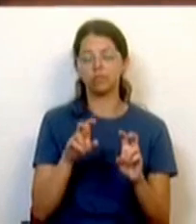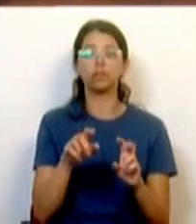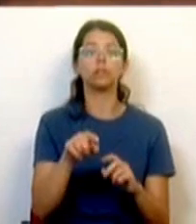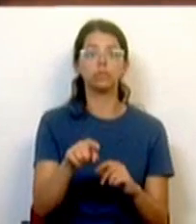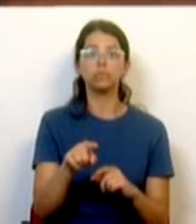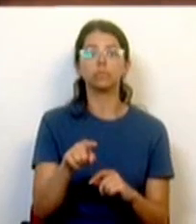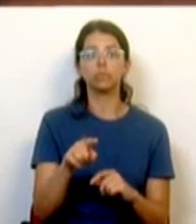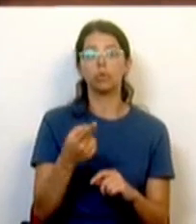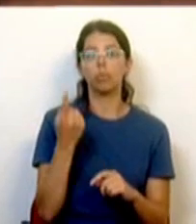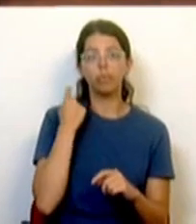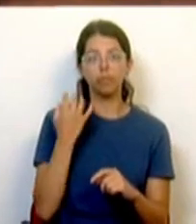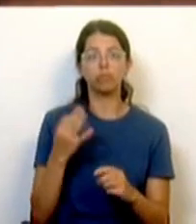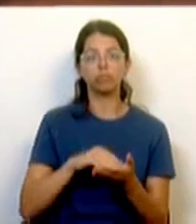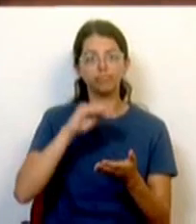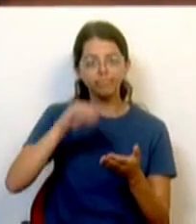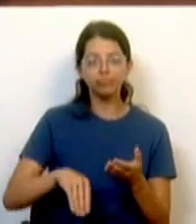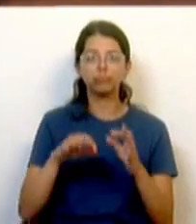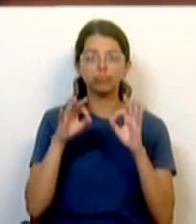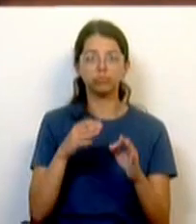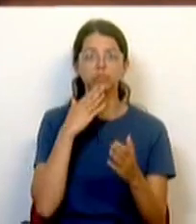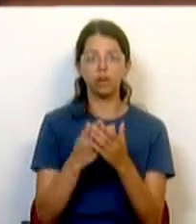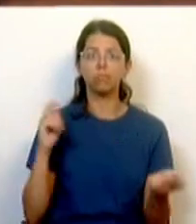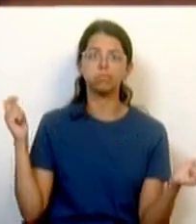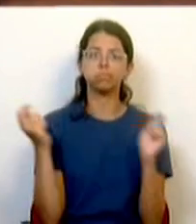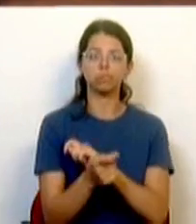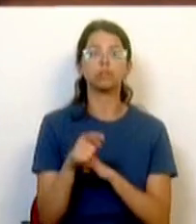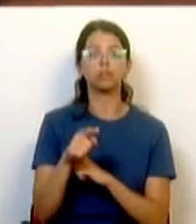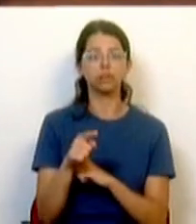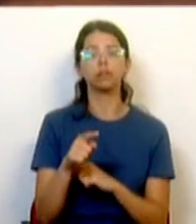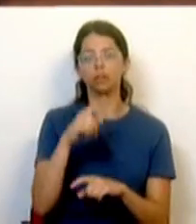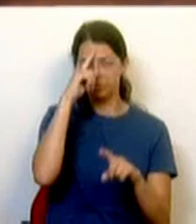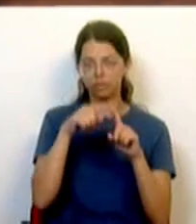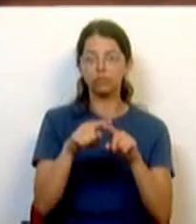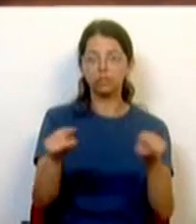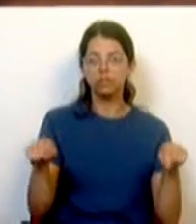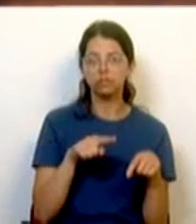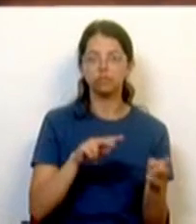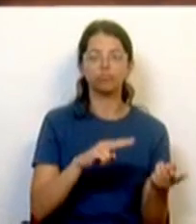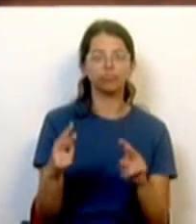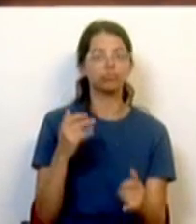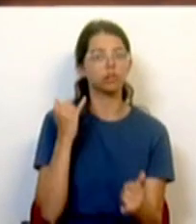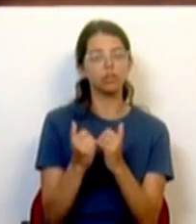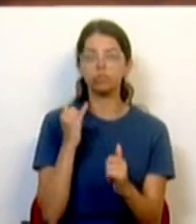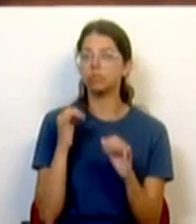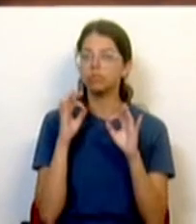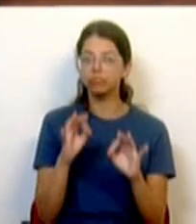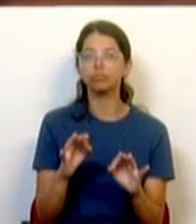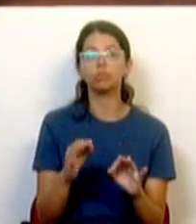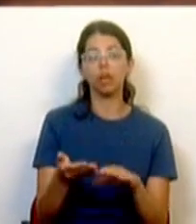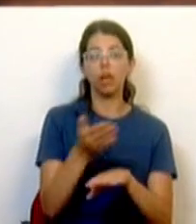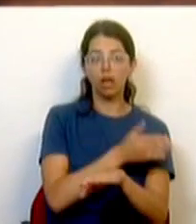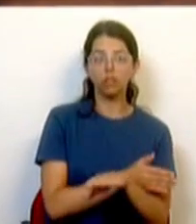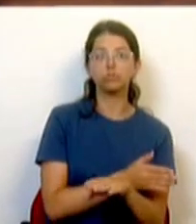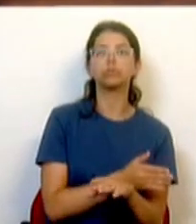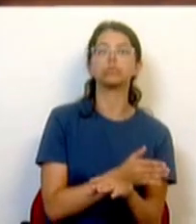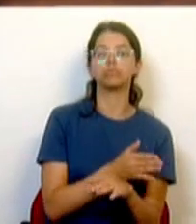simplificação transformadora para facilitar a reconversão automática de espaços previamente